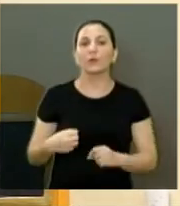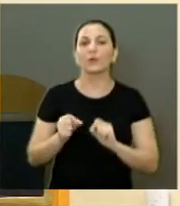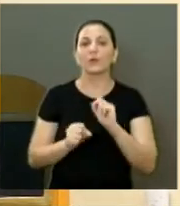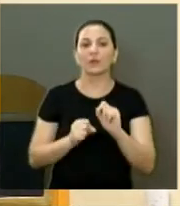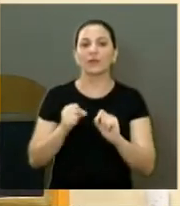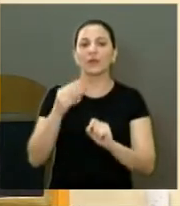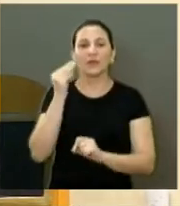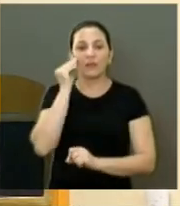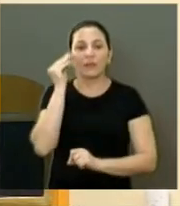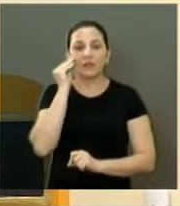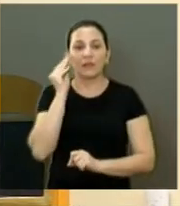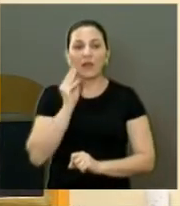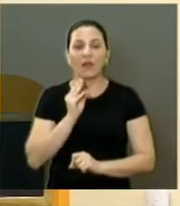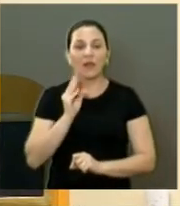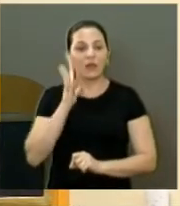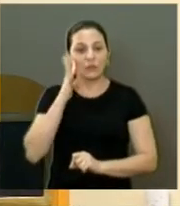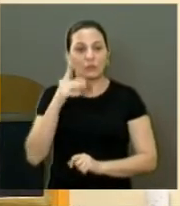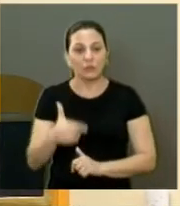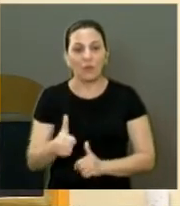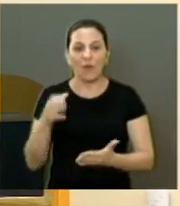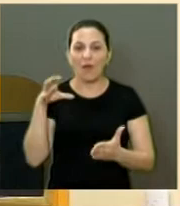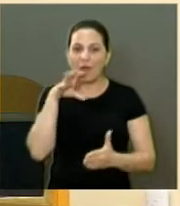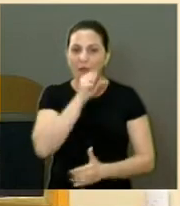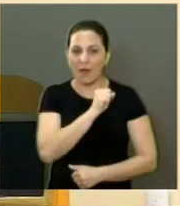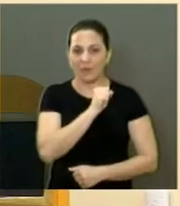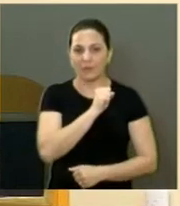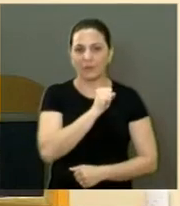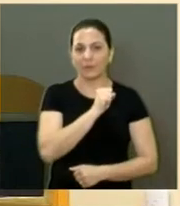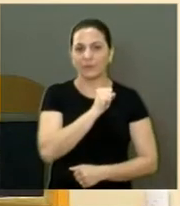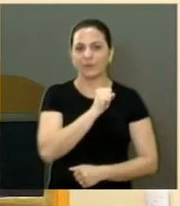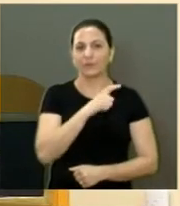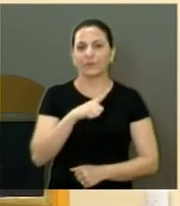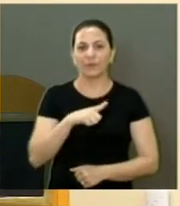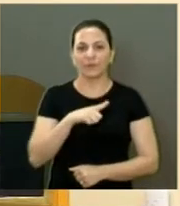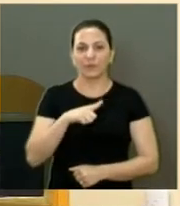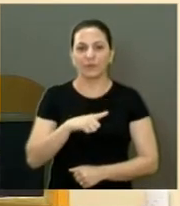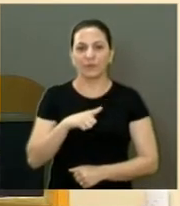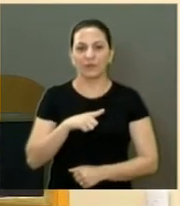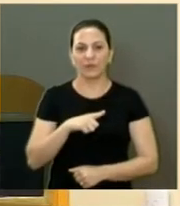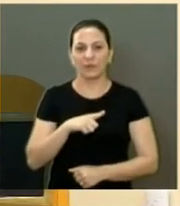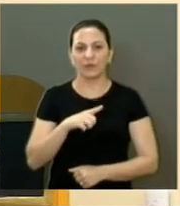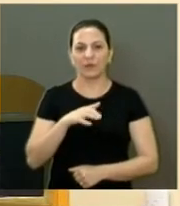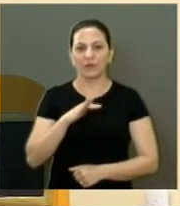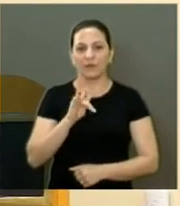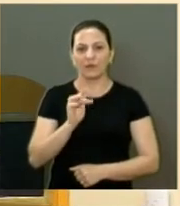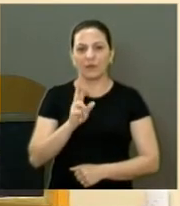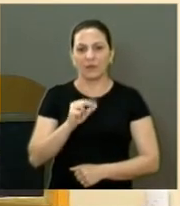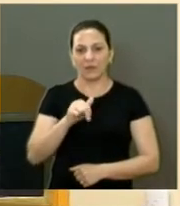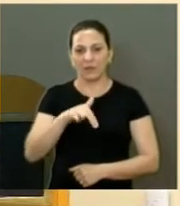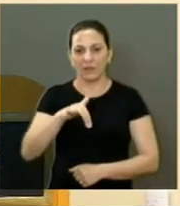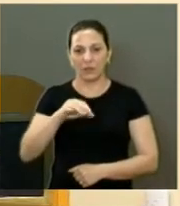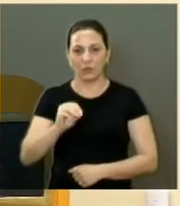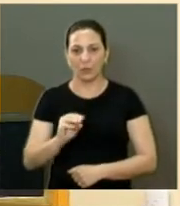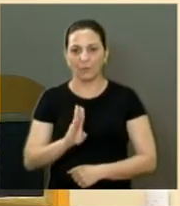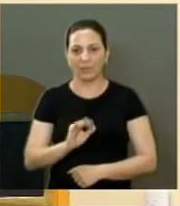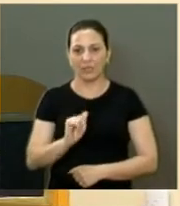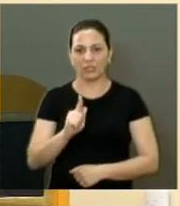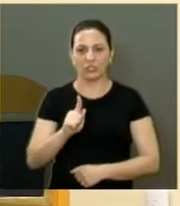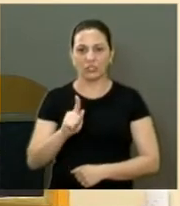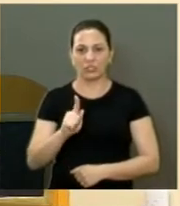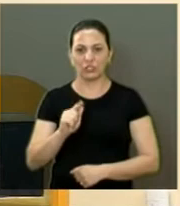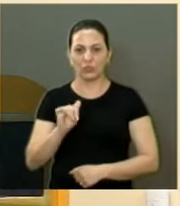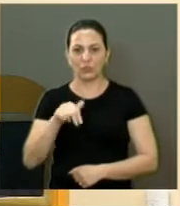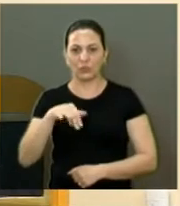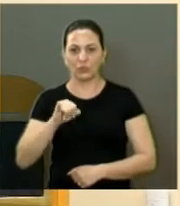procurar resolver o mais rápido possível, como nós temos a Fernando Biagione, que na verdade chama